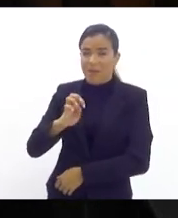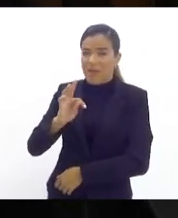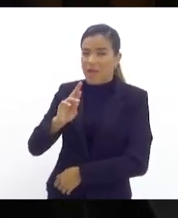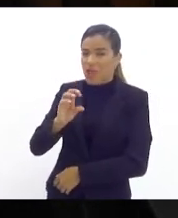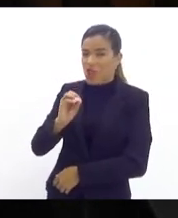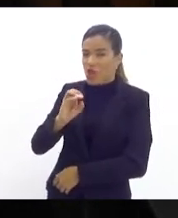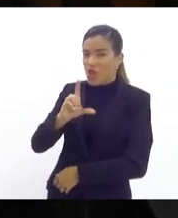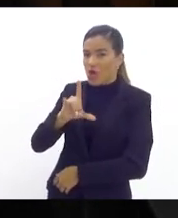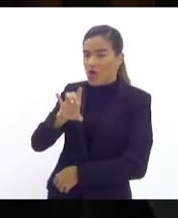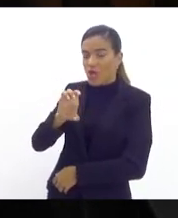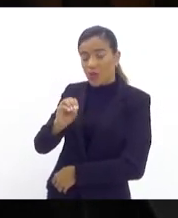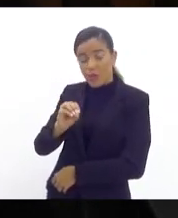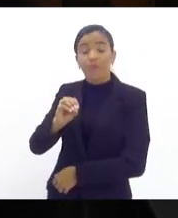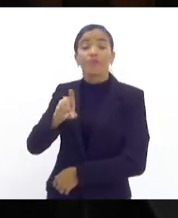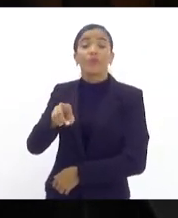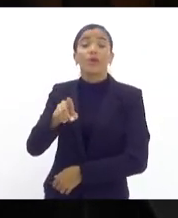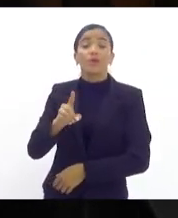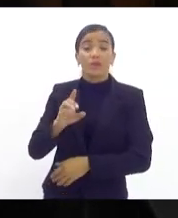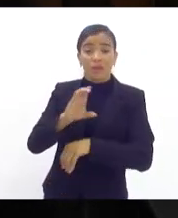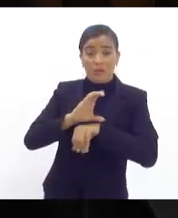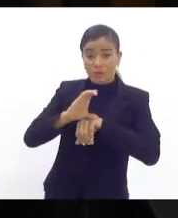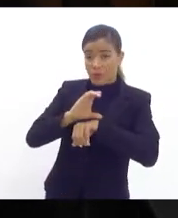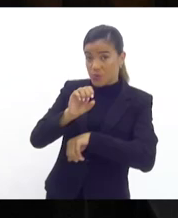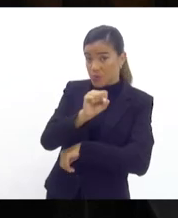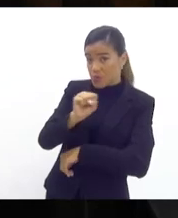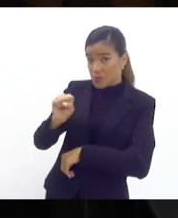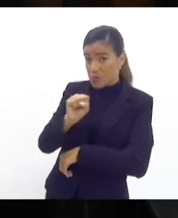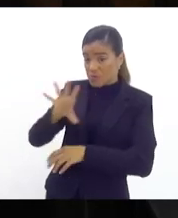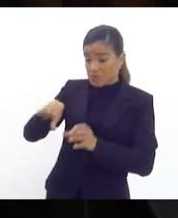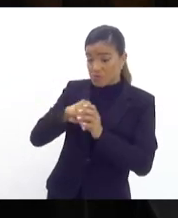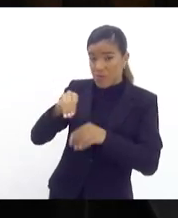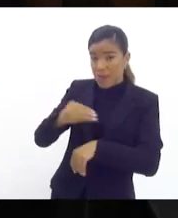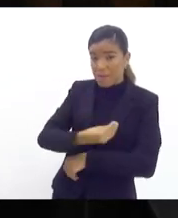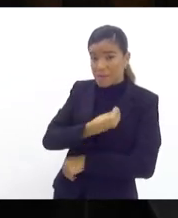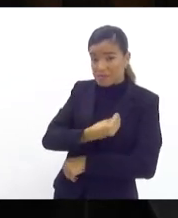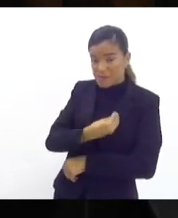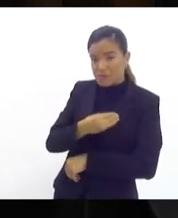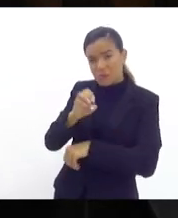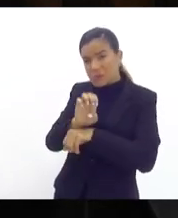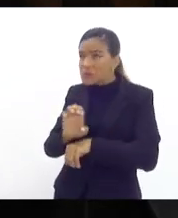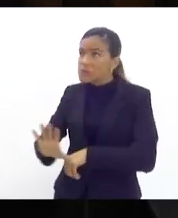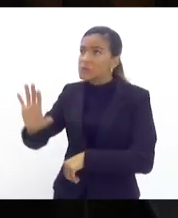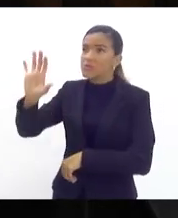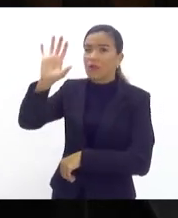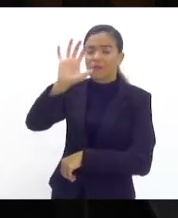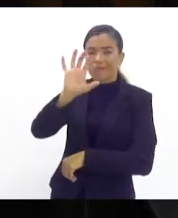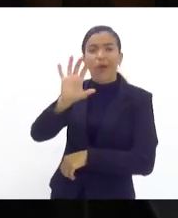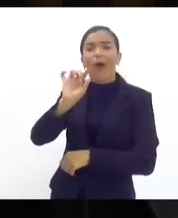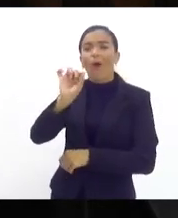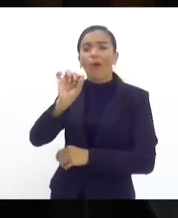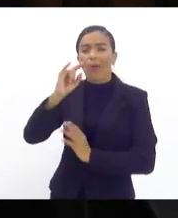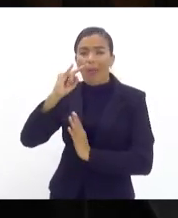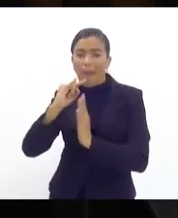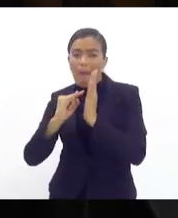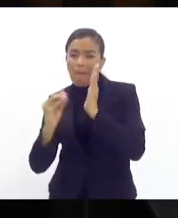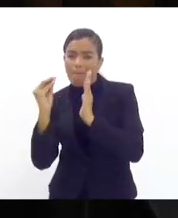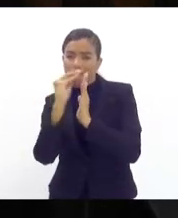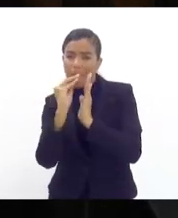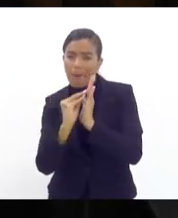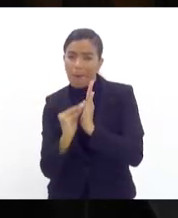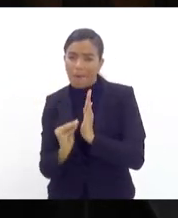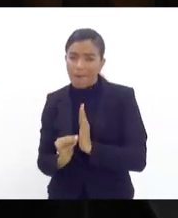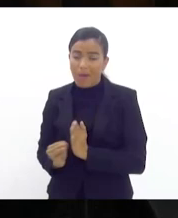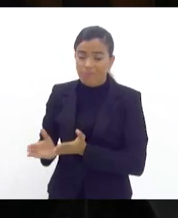88, foi incluída a participação dos Estados nas receitas dos joios de participações